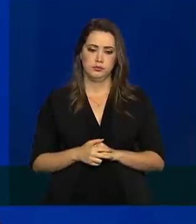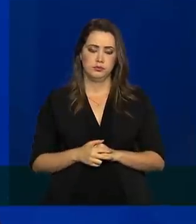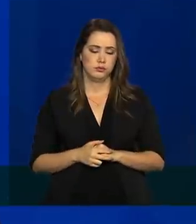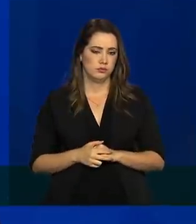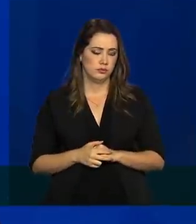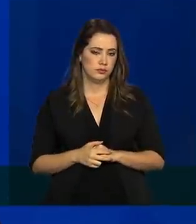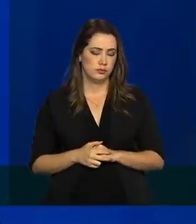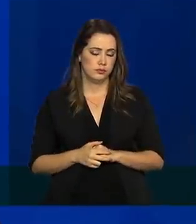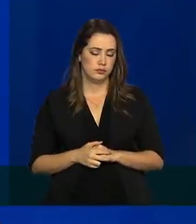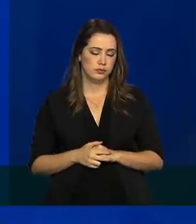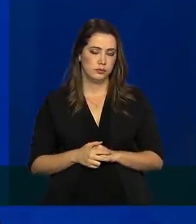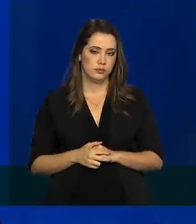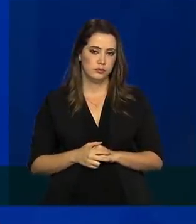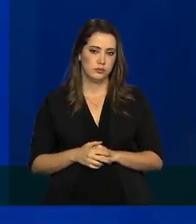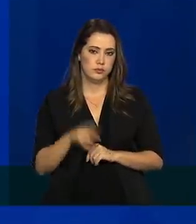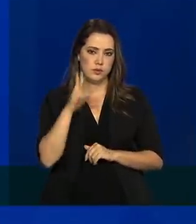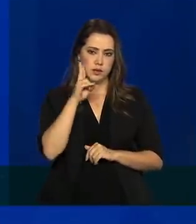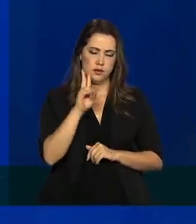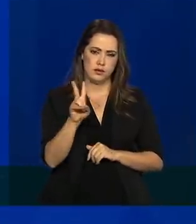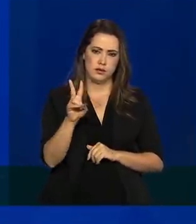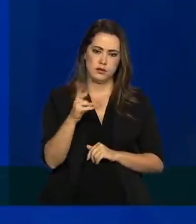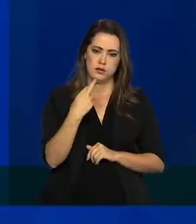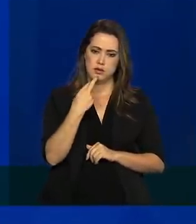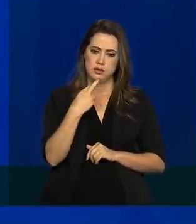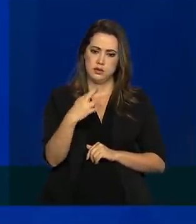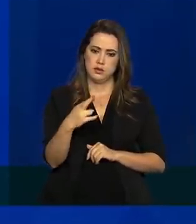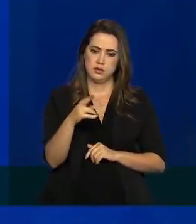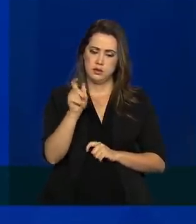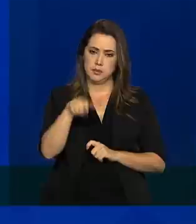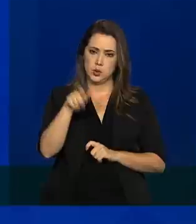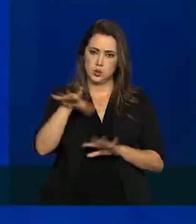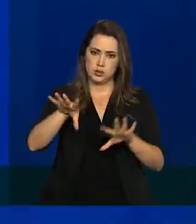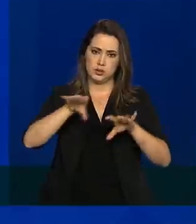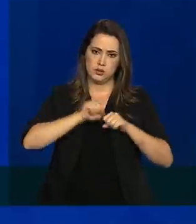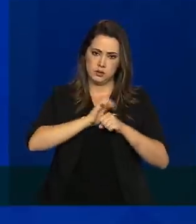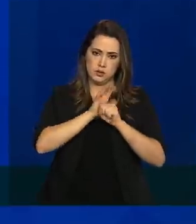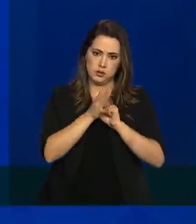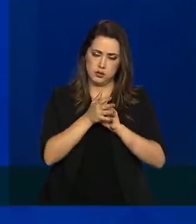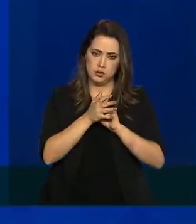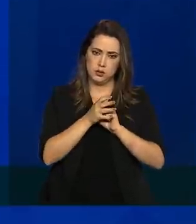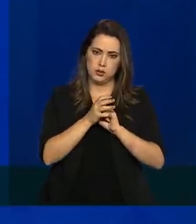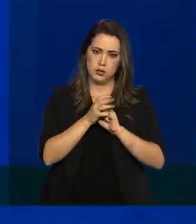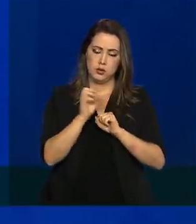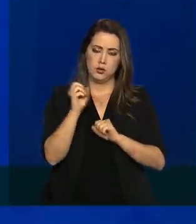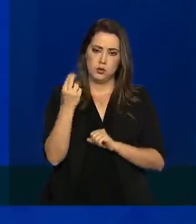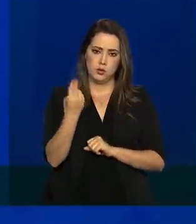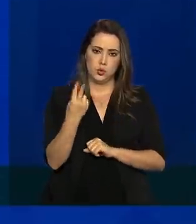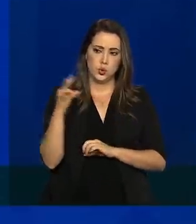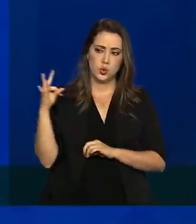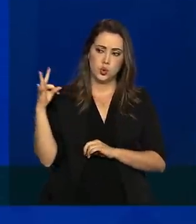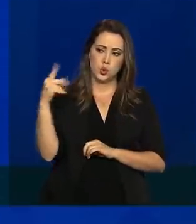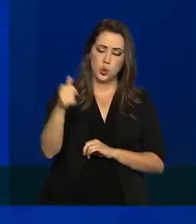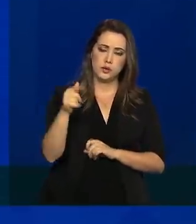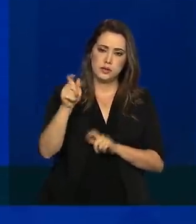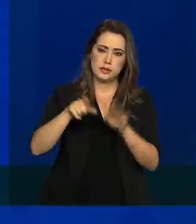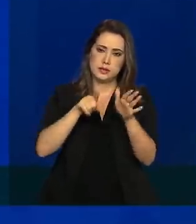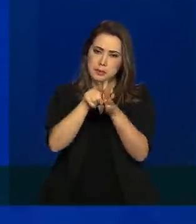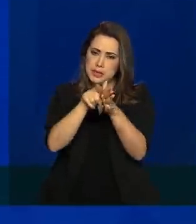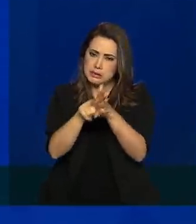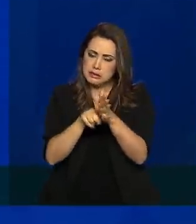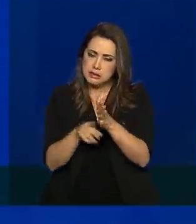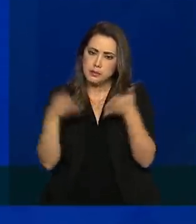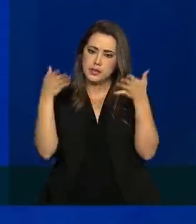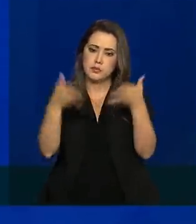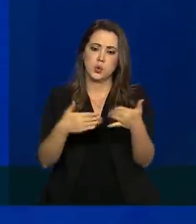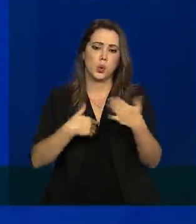Esse quadro é com respostas das pessoas diagnosticadas com Covid-19 ou de todas que participaram da pesquisa,